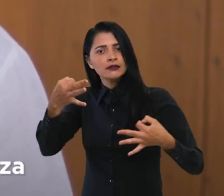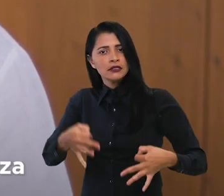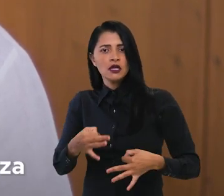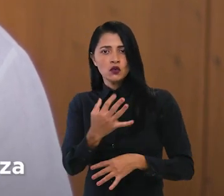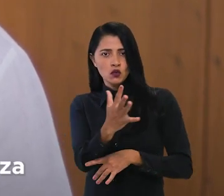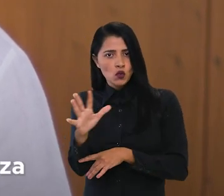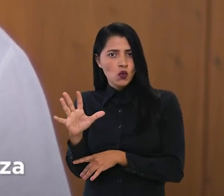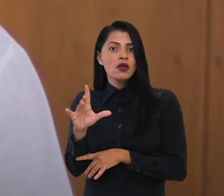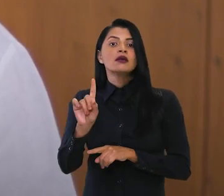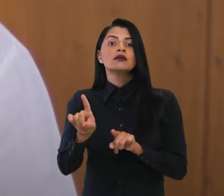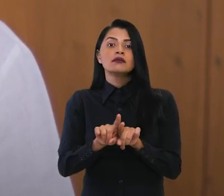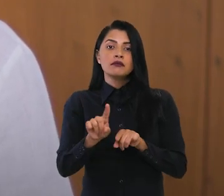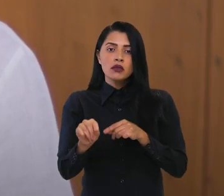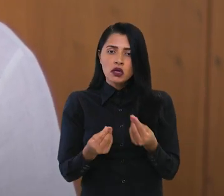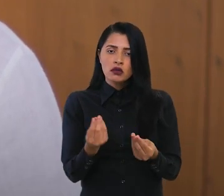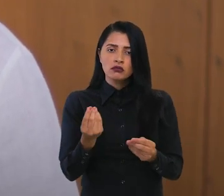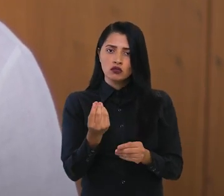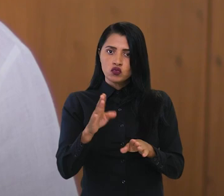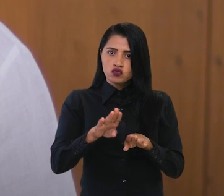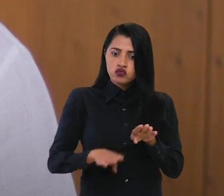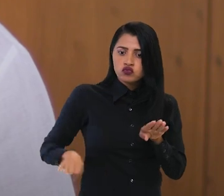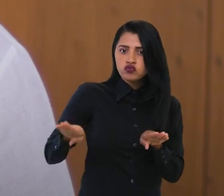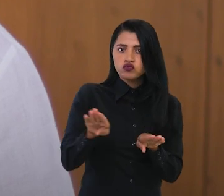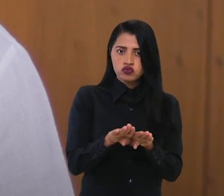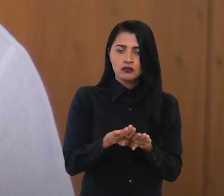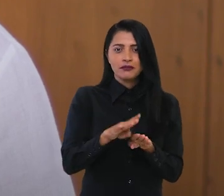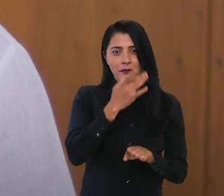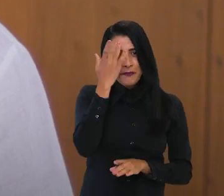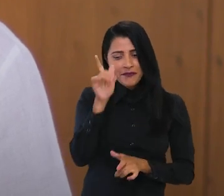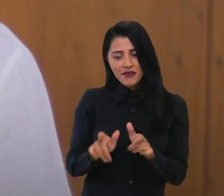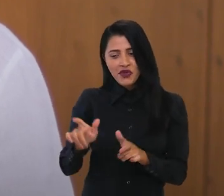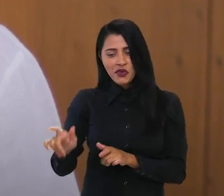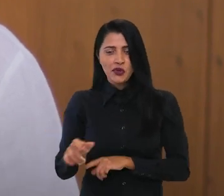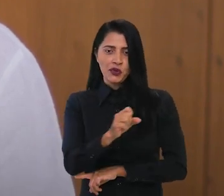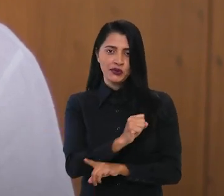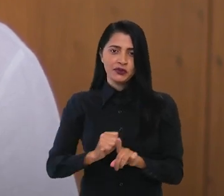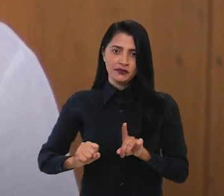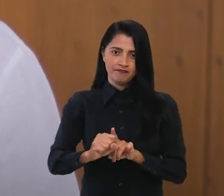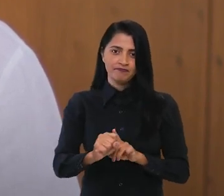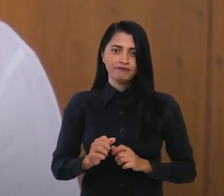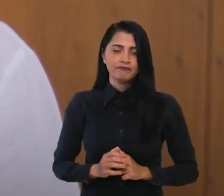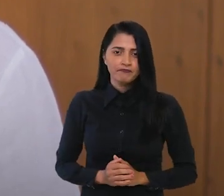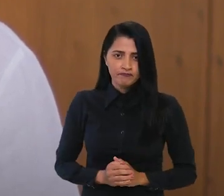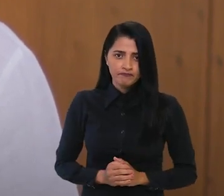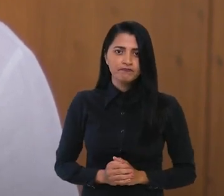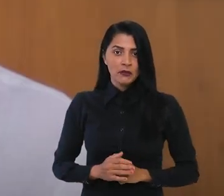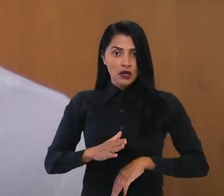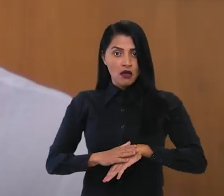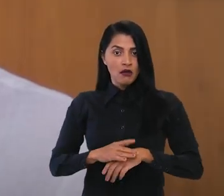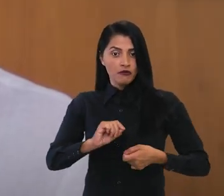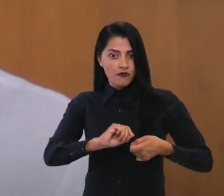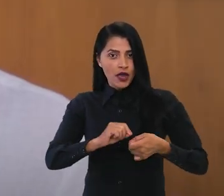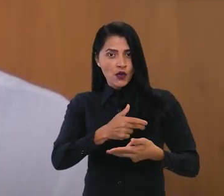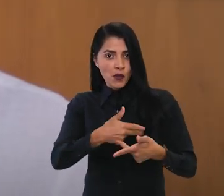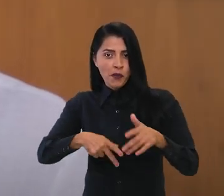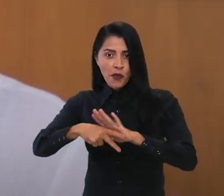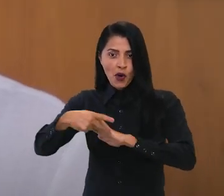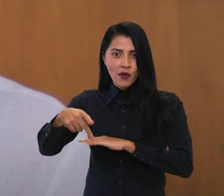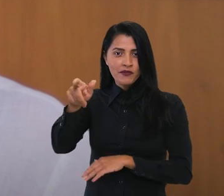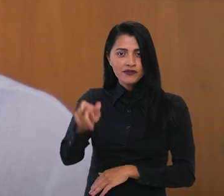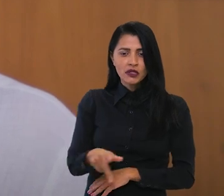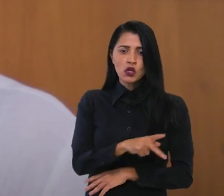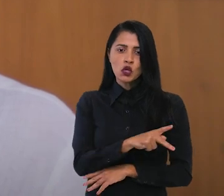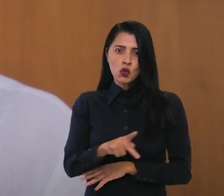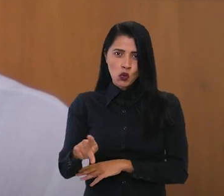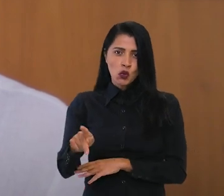corretamente a natureza e reduza as desigualdades entre as pessoas e sociedades. Os atos do presidente